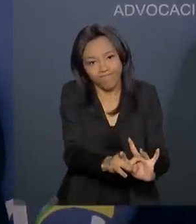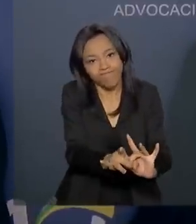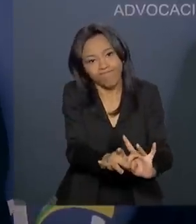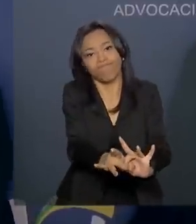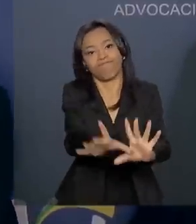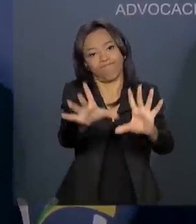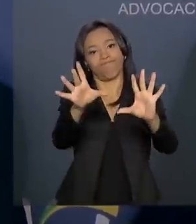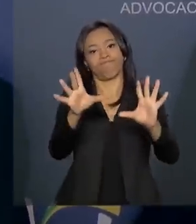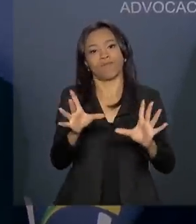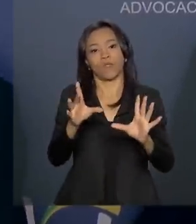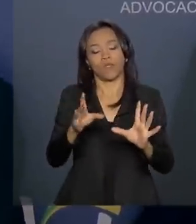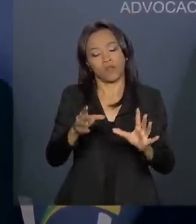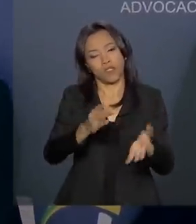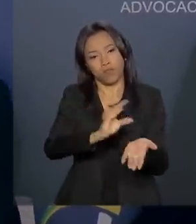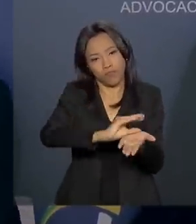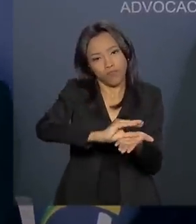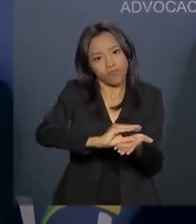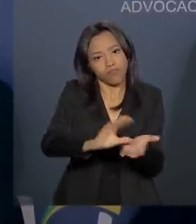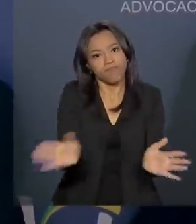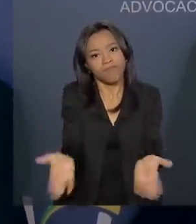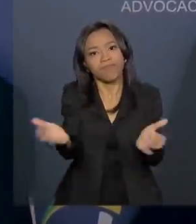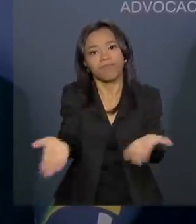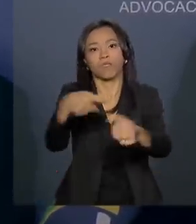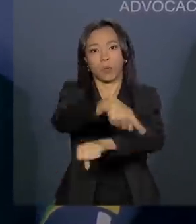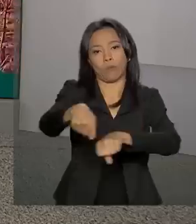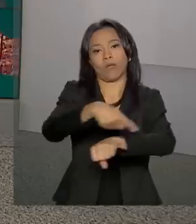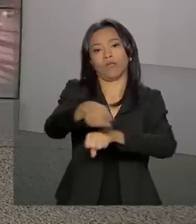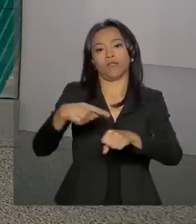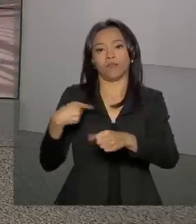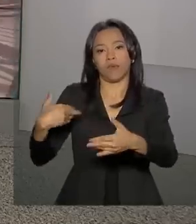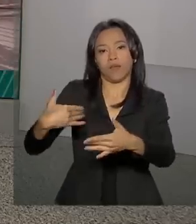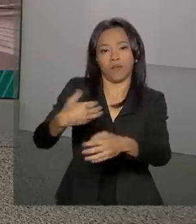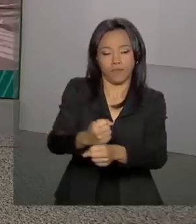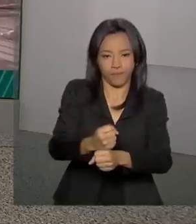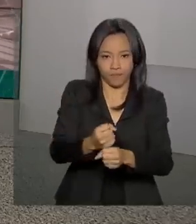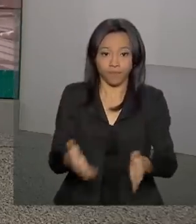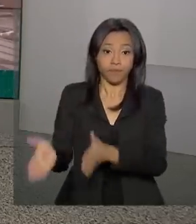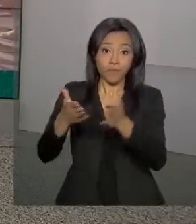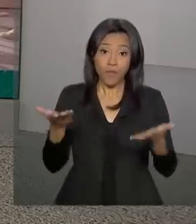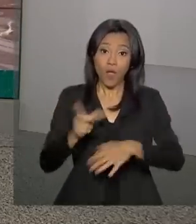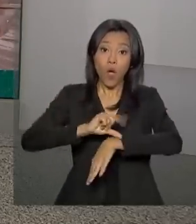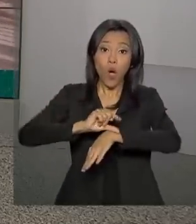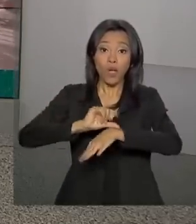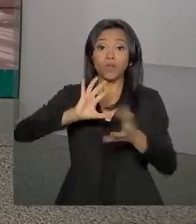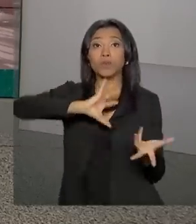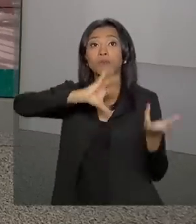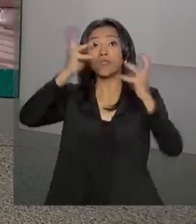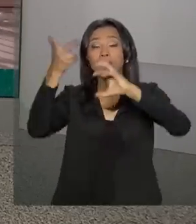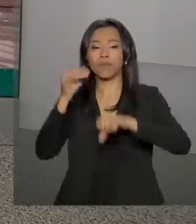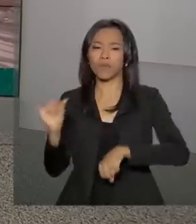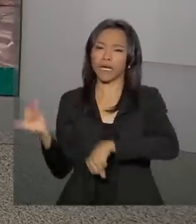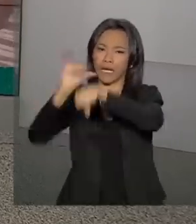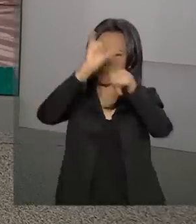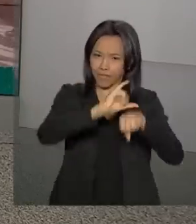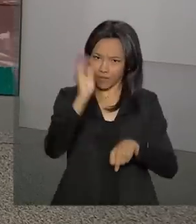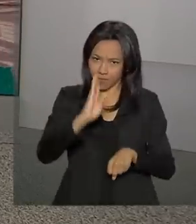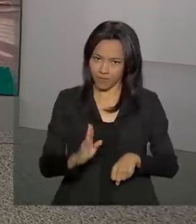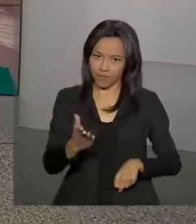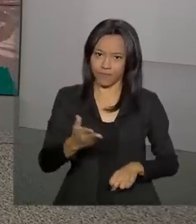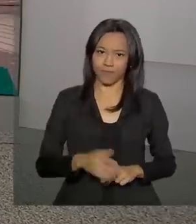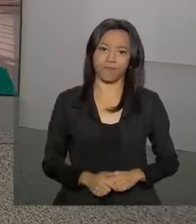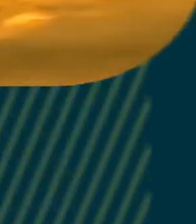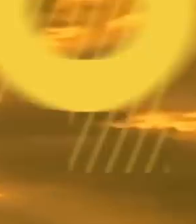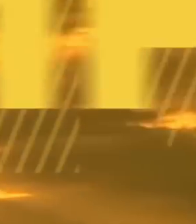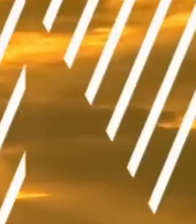o investimento no país ao longo desses anos. E agora a hora de saber como fica o tempo em algumas capitais.